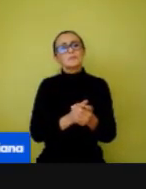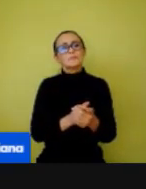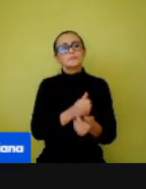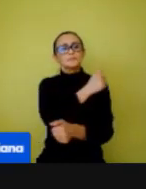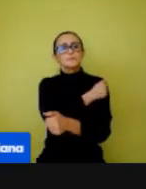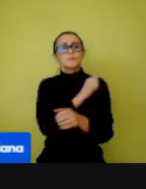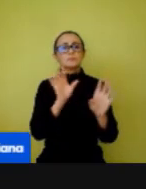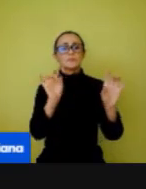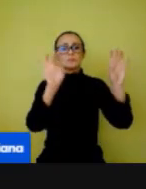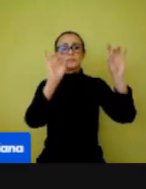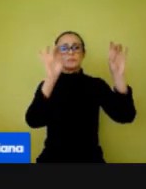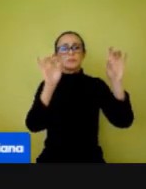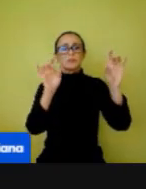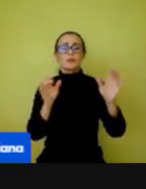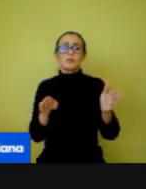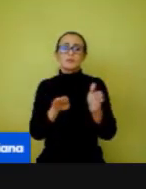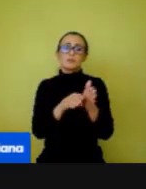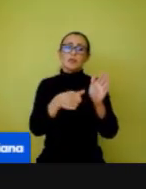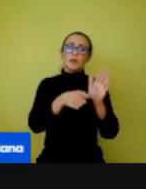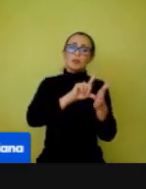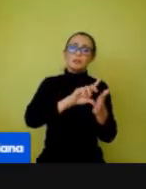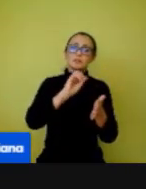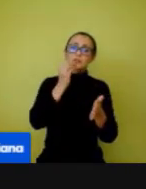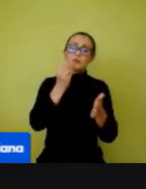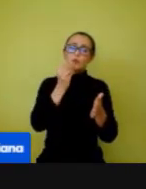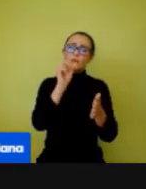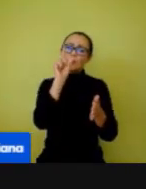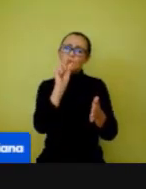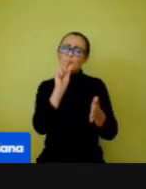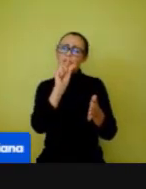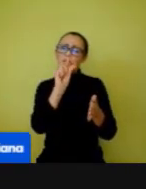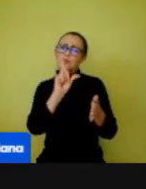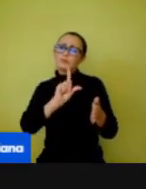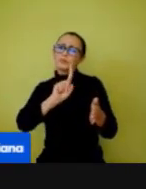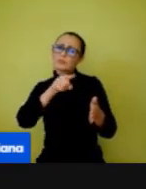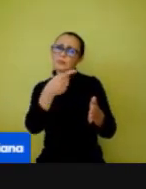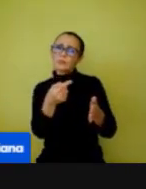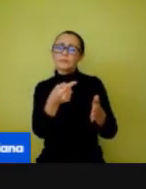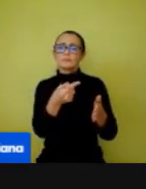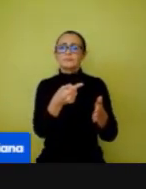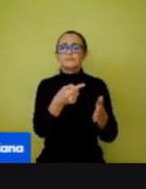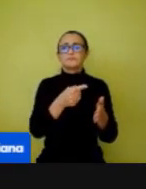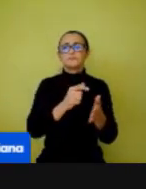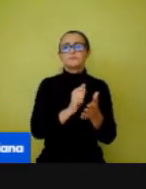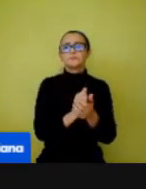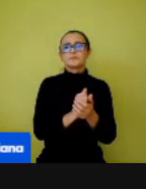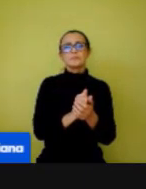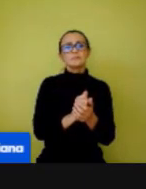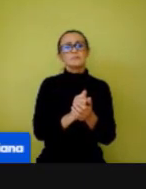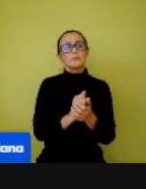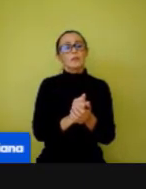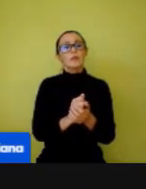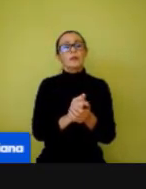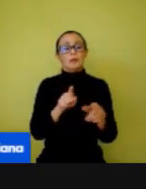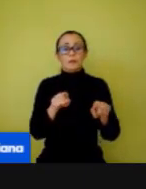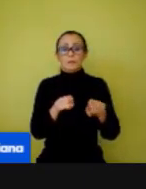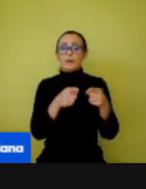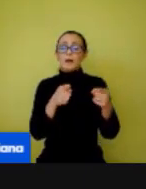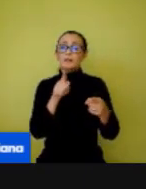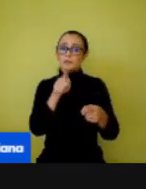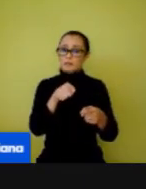ou um pouquinho depois, tá? E sempre pensando assim, que ele vai participar da aula com